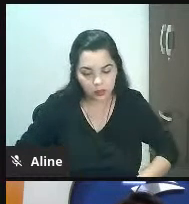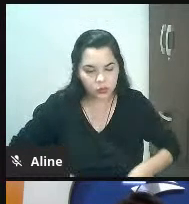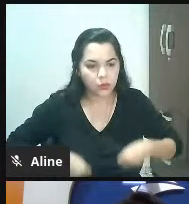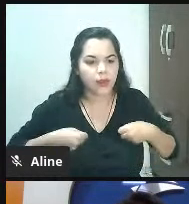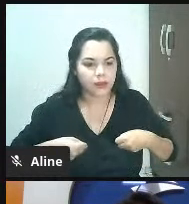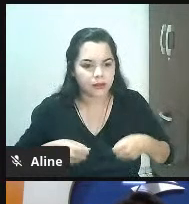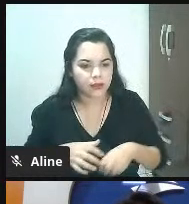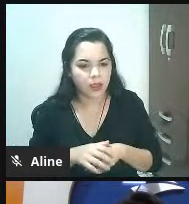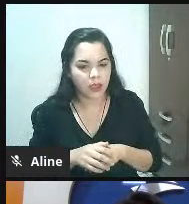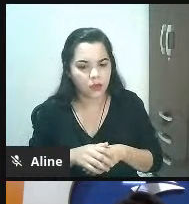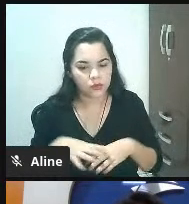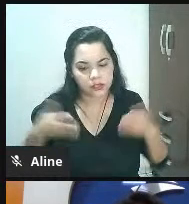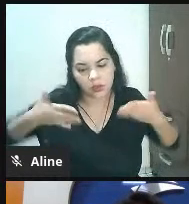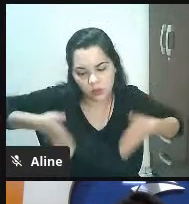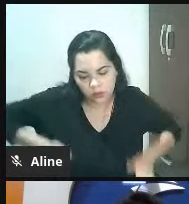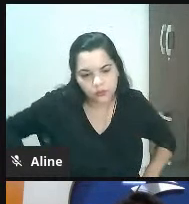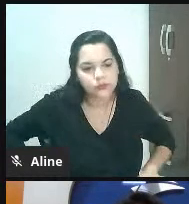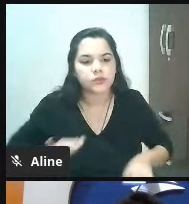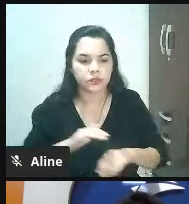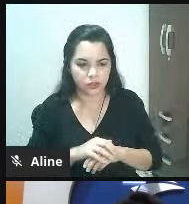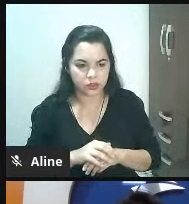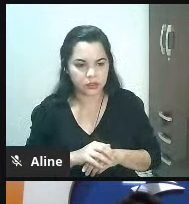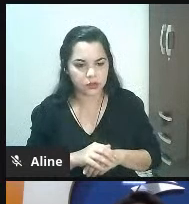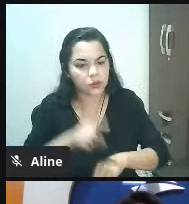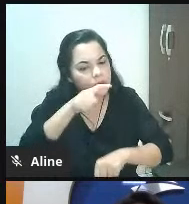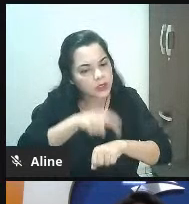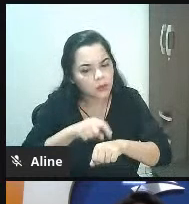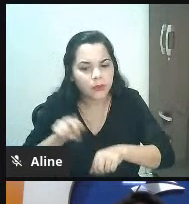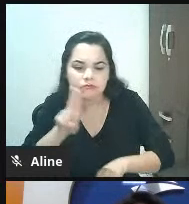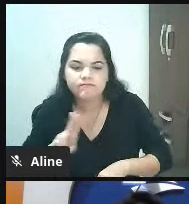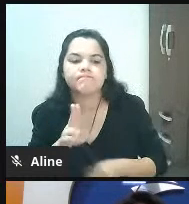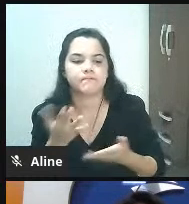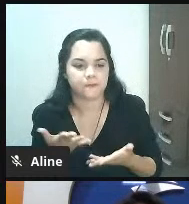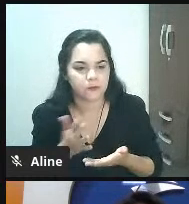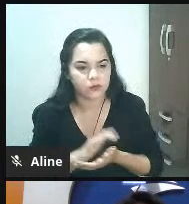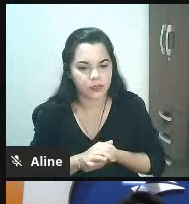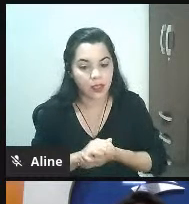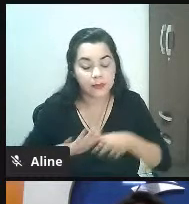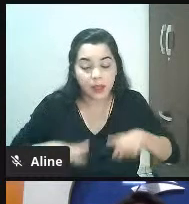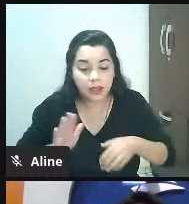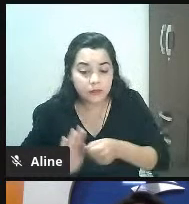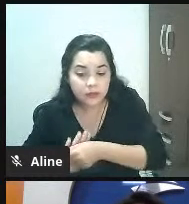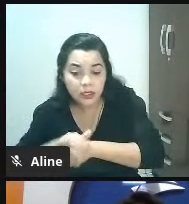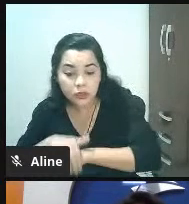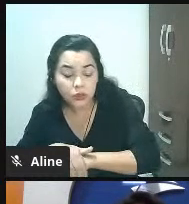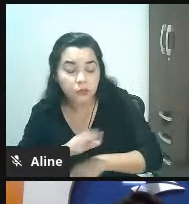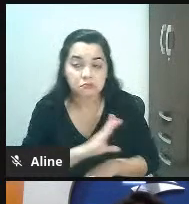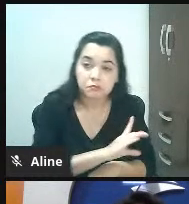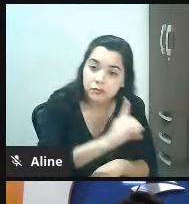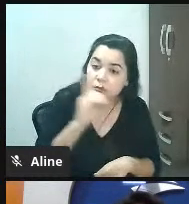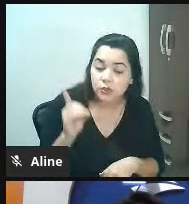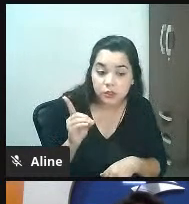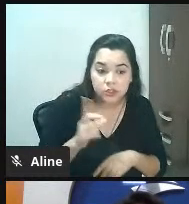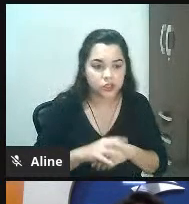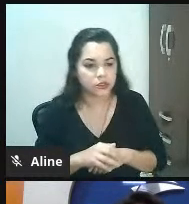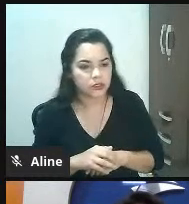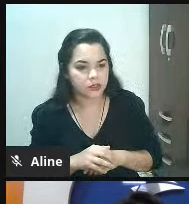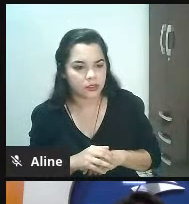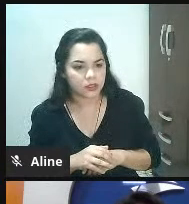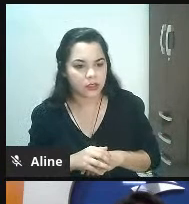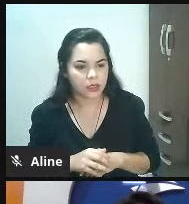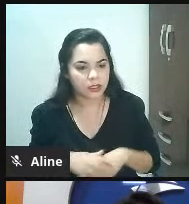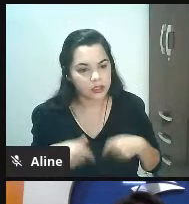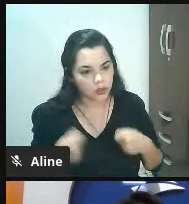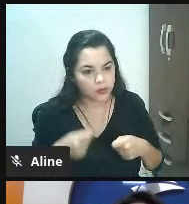que ela quer aquele vestido? Que situação que o vai usar isso aqui? É noite? É dia? Quer dizer, eu não quero mais alguém que fale assim.